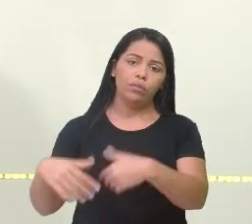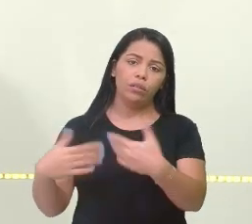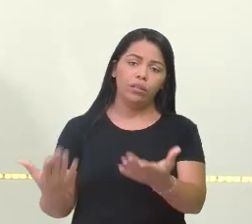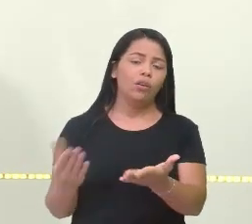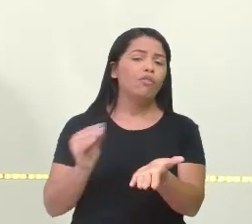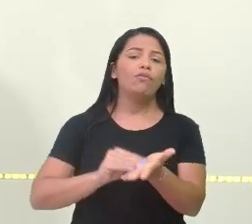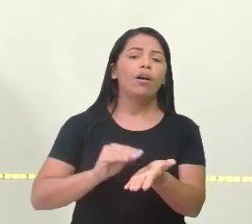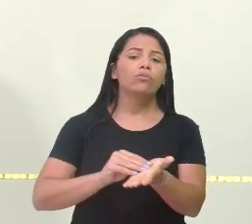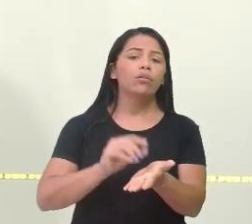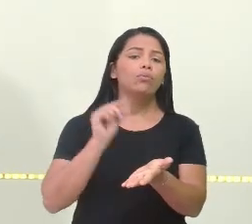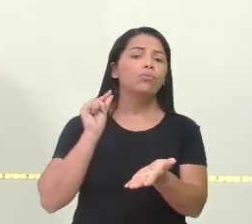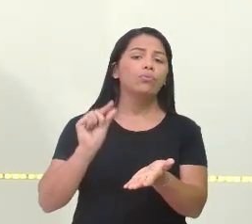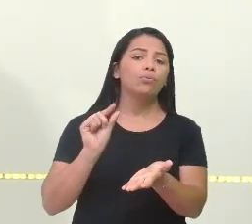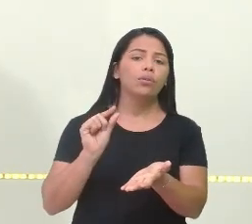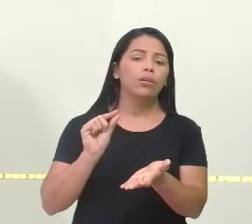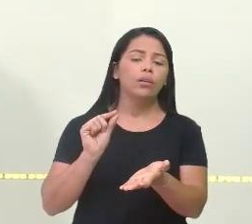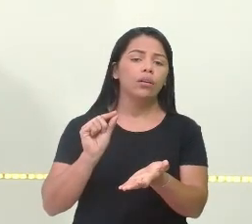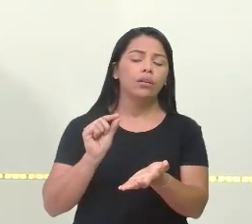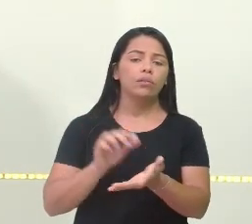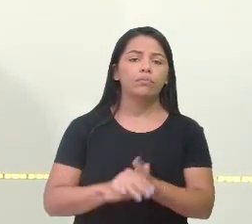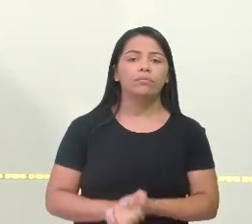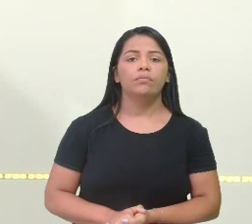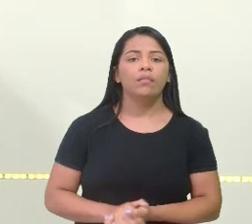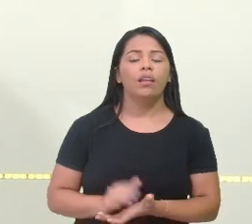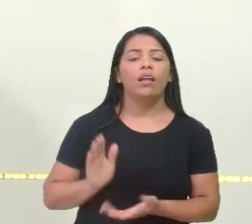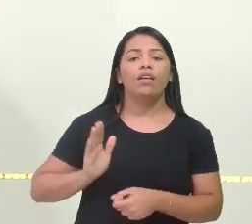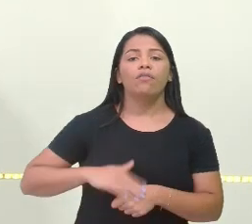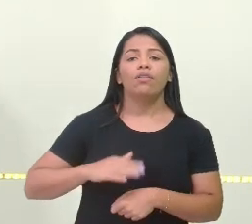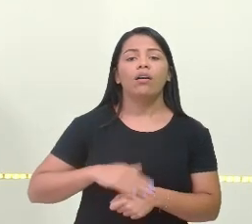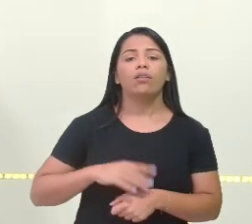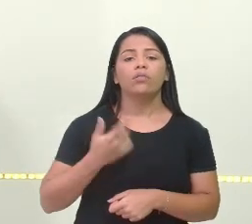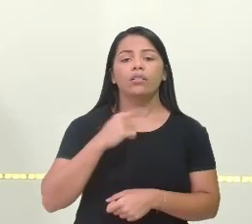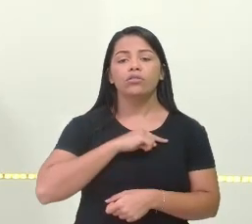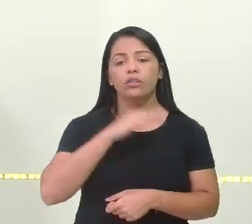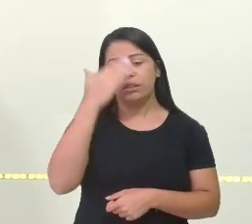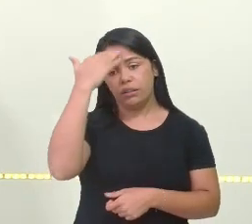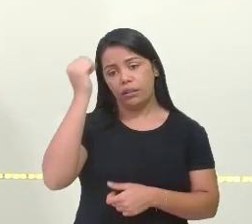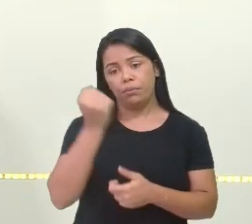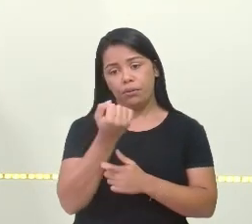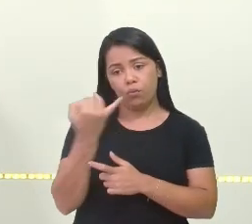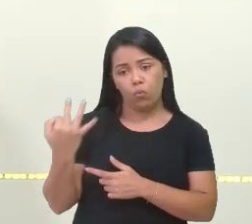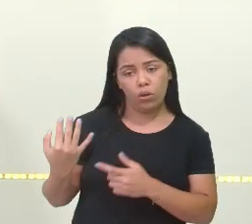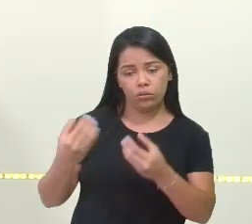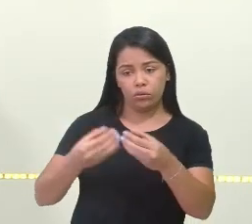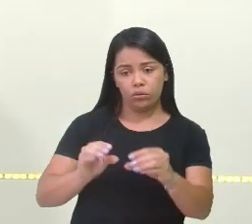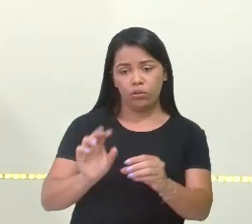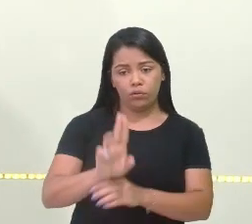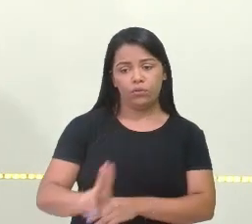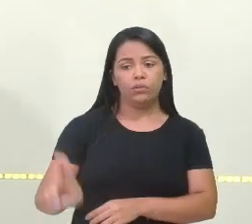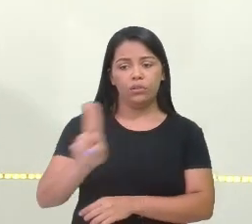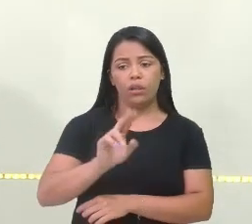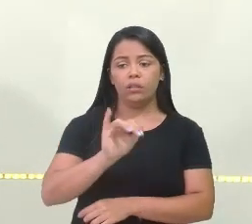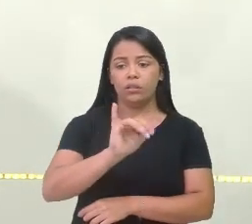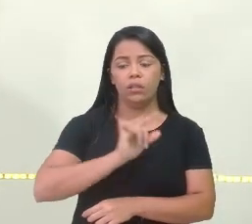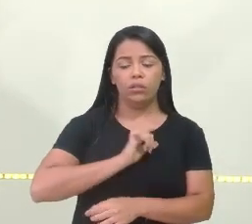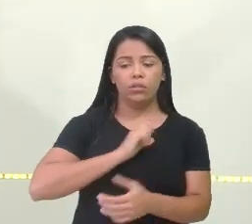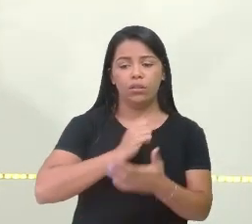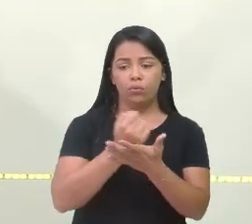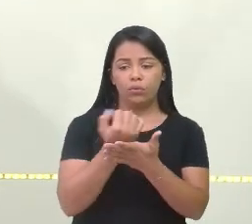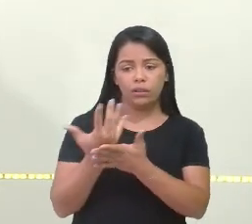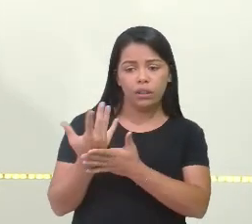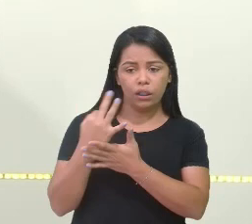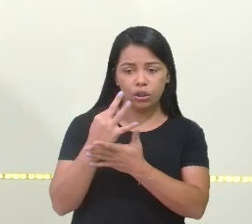O que é tá faltando ali? Tá faltando a gente saber quantos ovos foram utilizados. Se eu tenho a quantidade